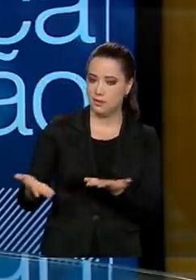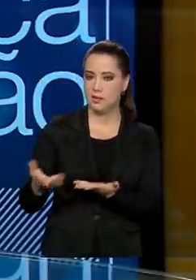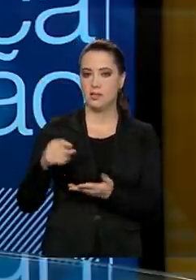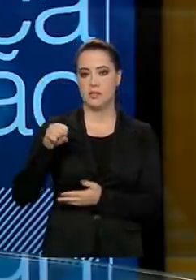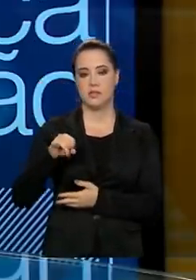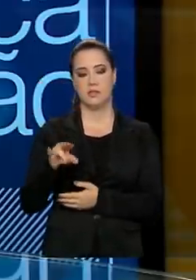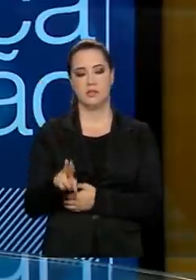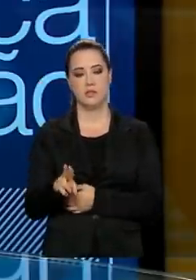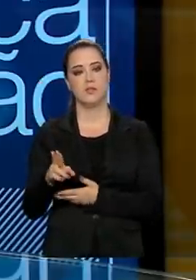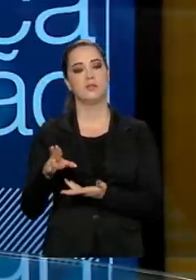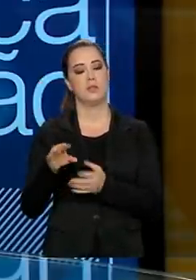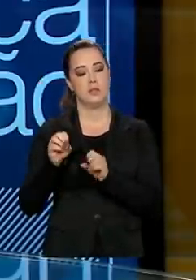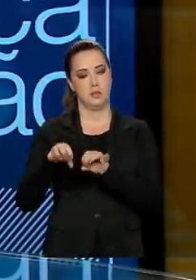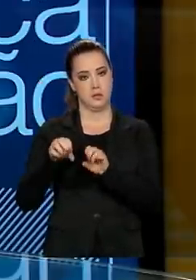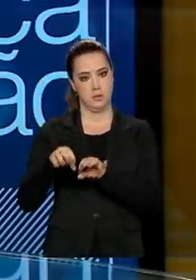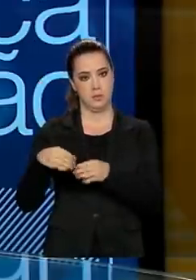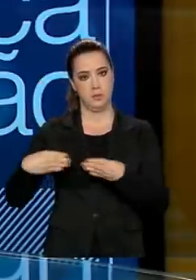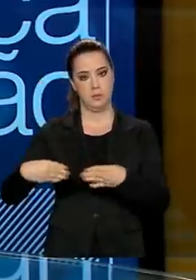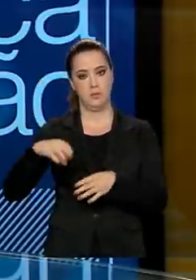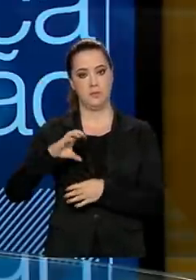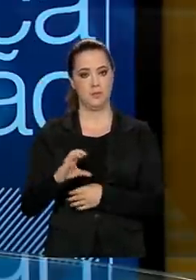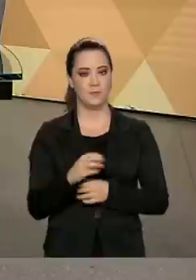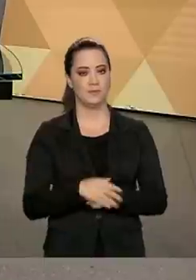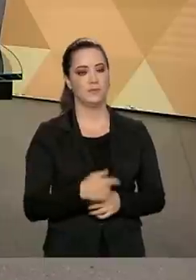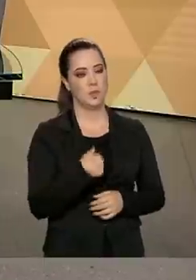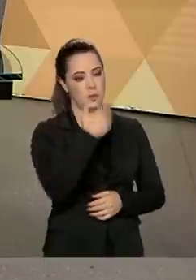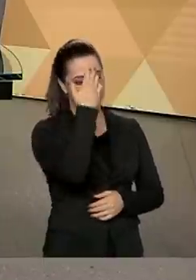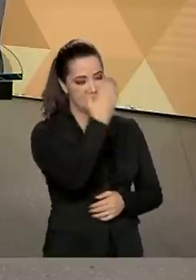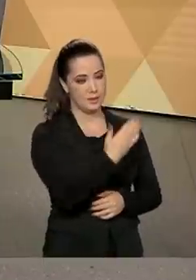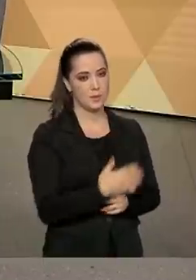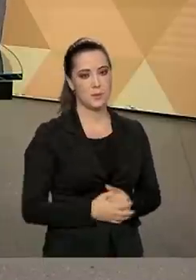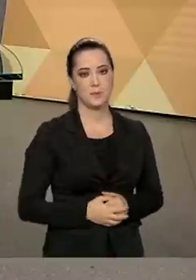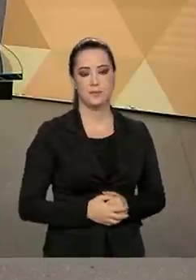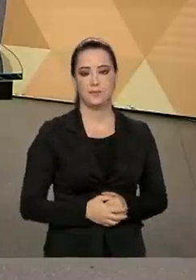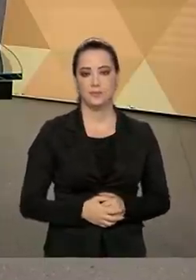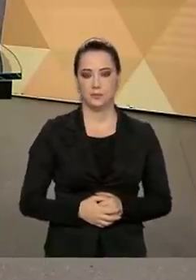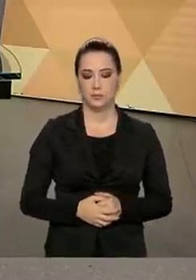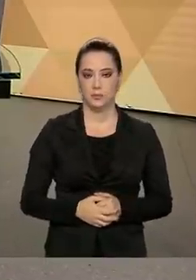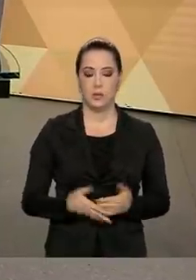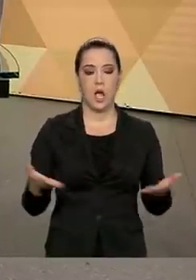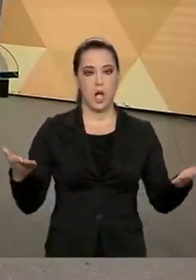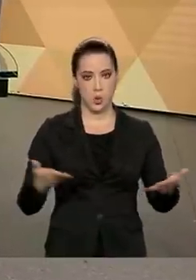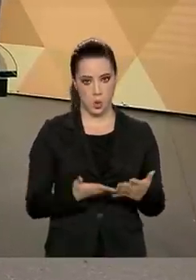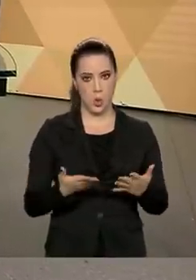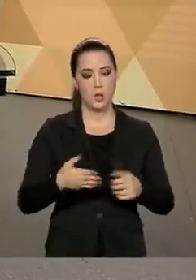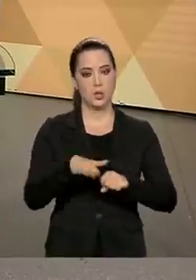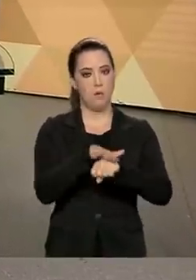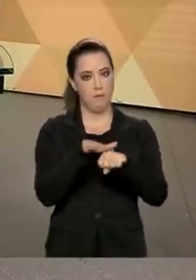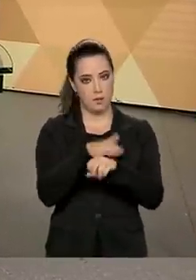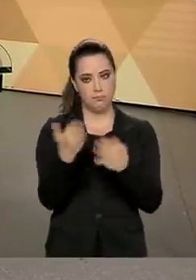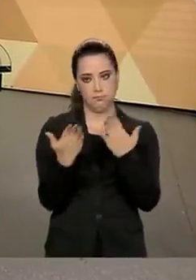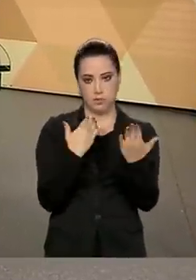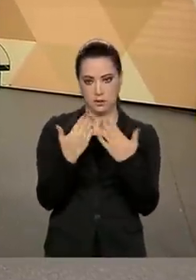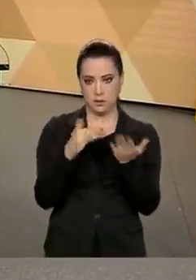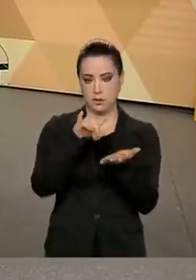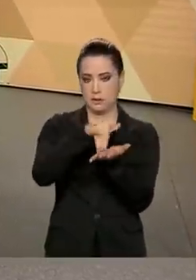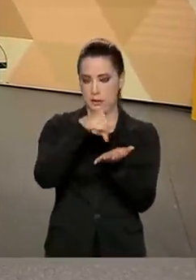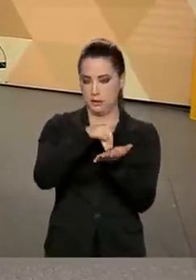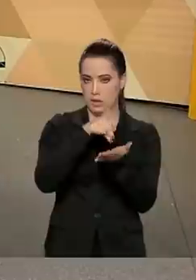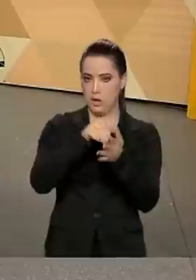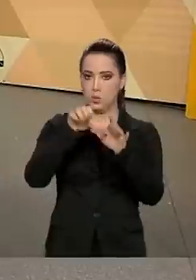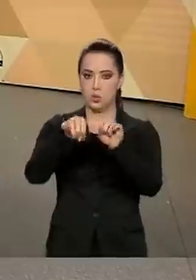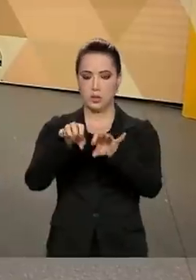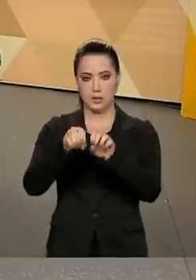na Secretaria de Educação Superior do Ministério da Educação. Muito obrigado. Obrigado. Eu conversei com o secretário de Ensino